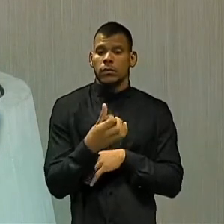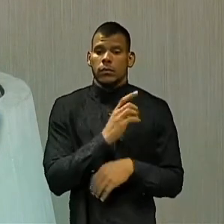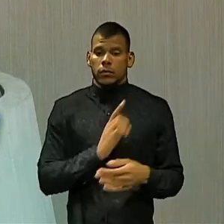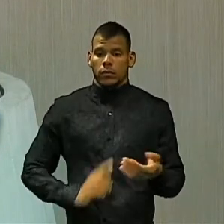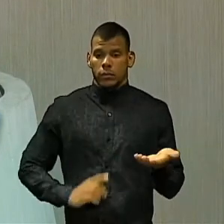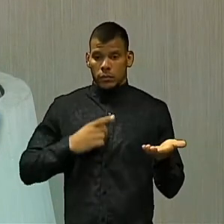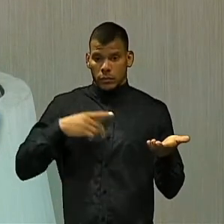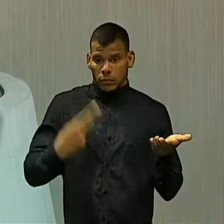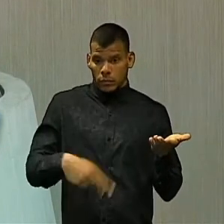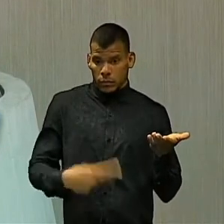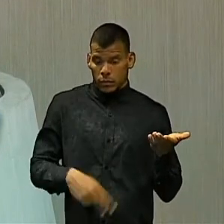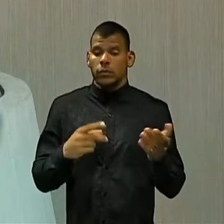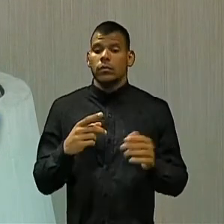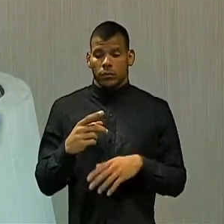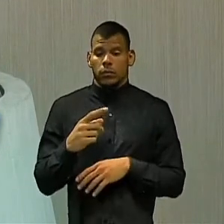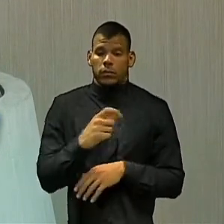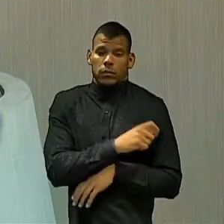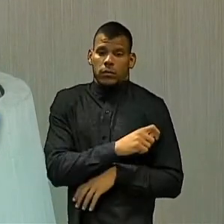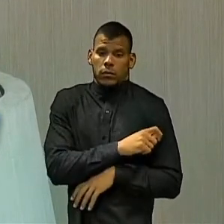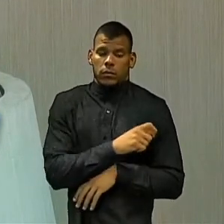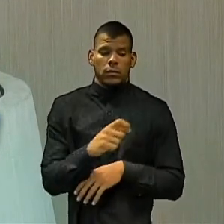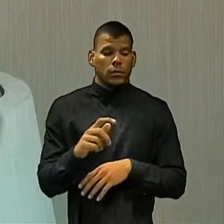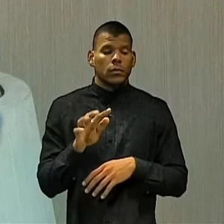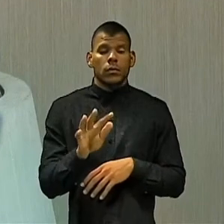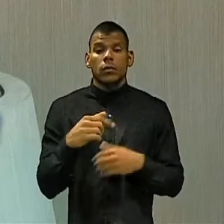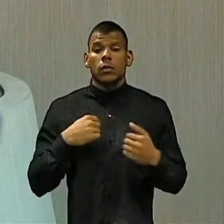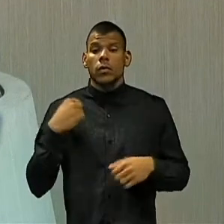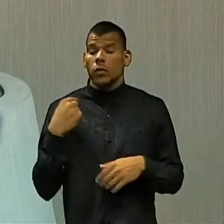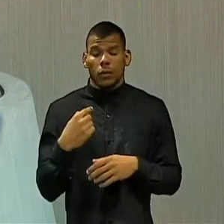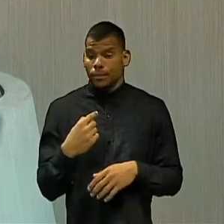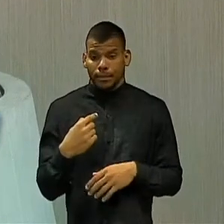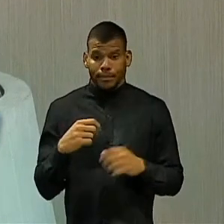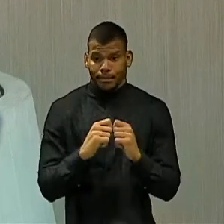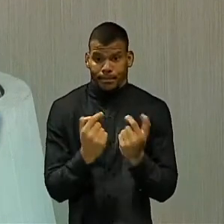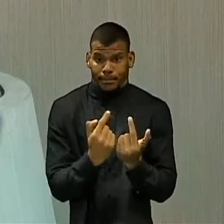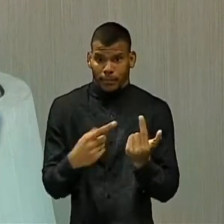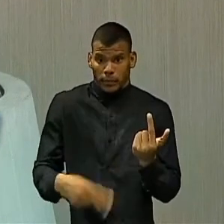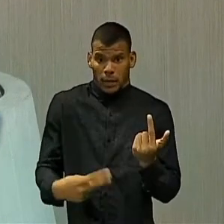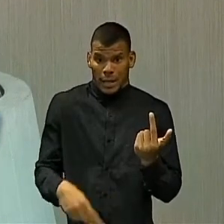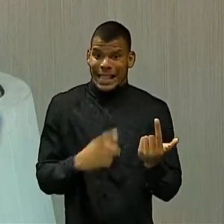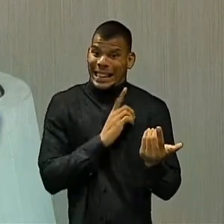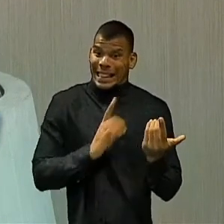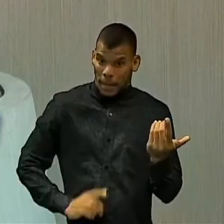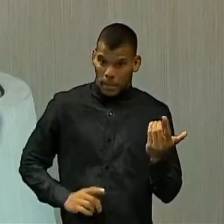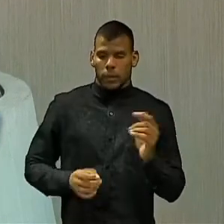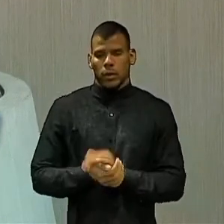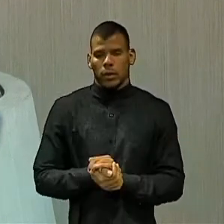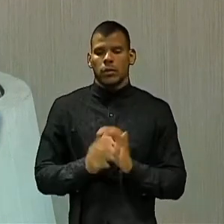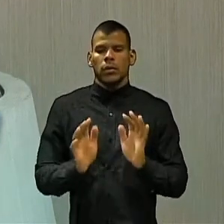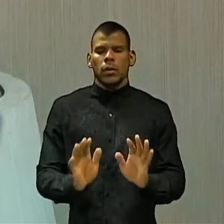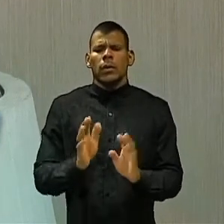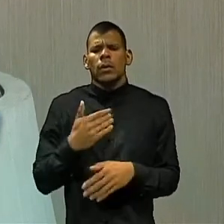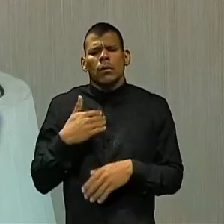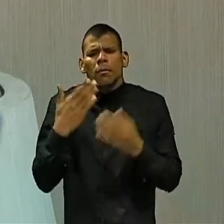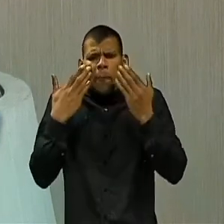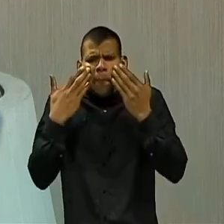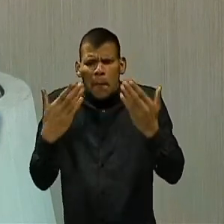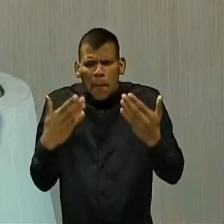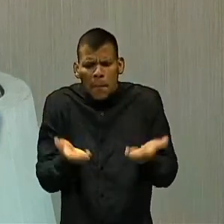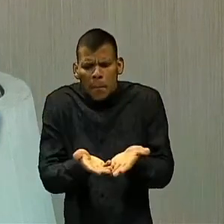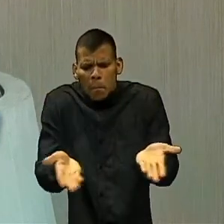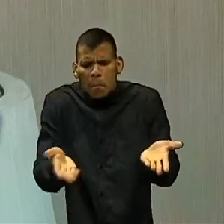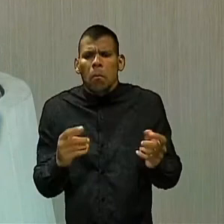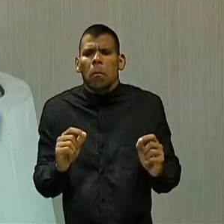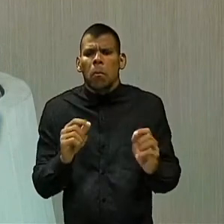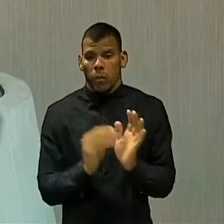presente nessa casa. O que nós estamos vendo aqui, e eu tenho denunciado isso e criticado, é justamente a falta de